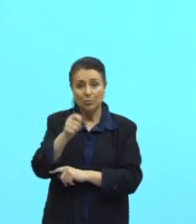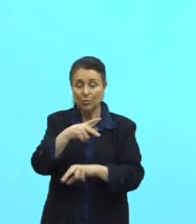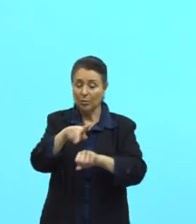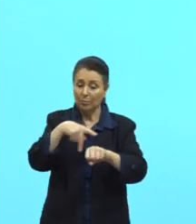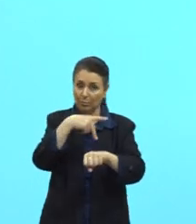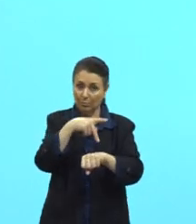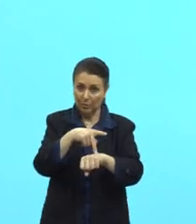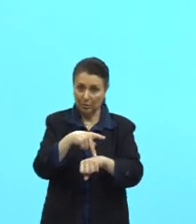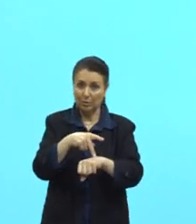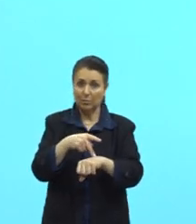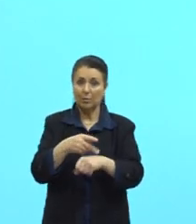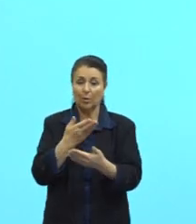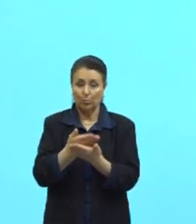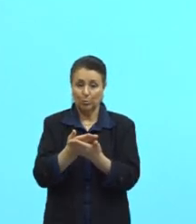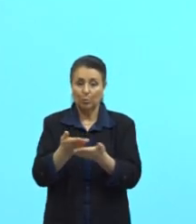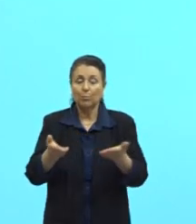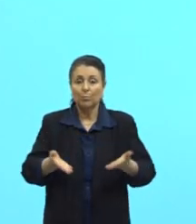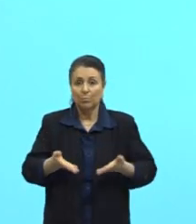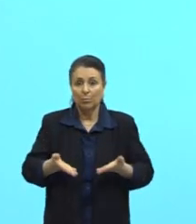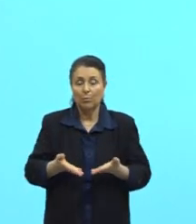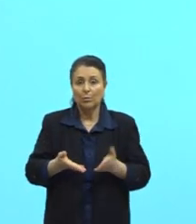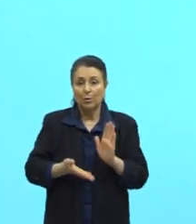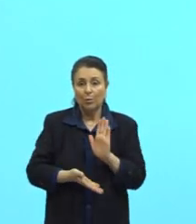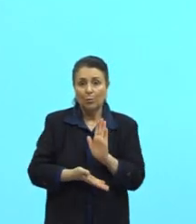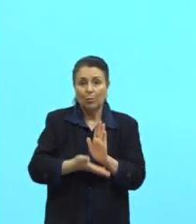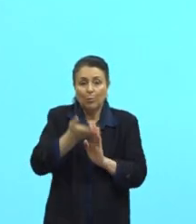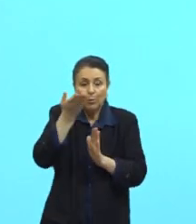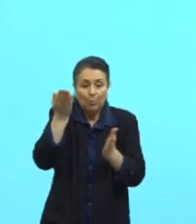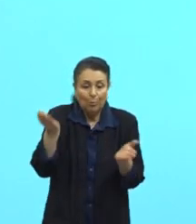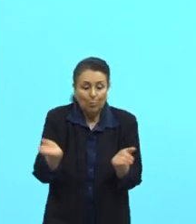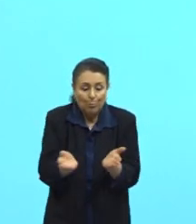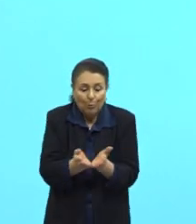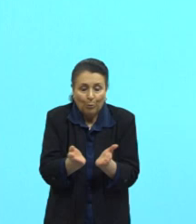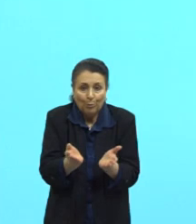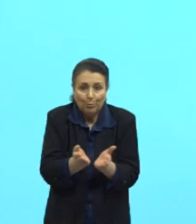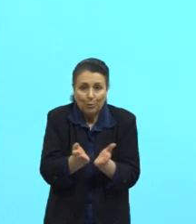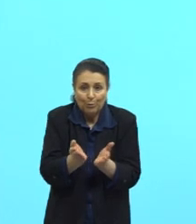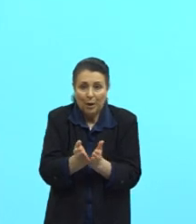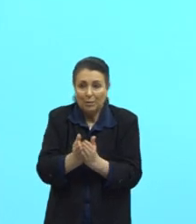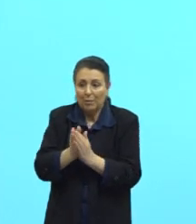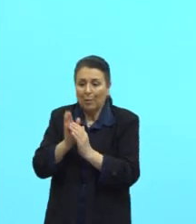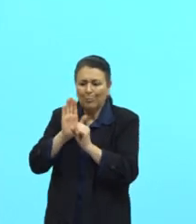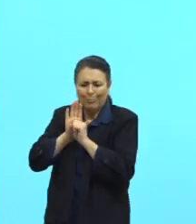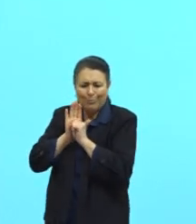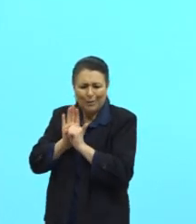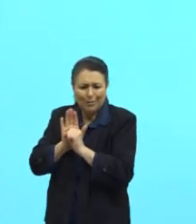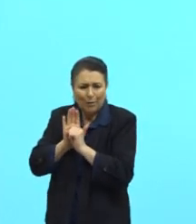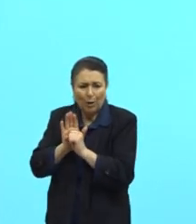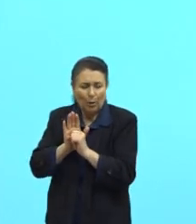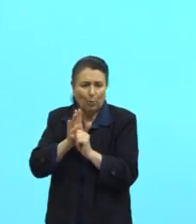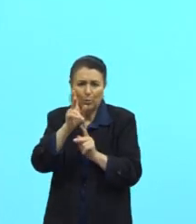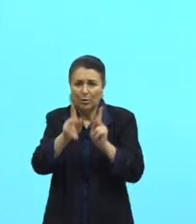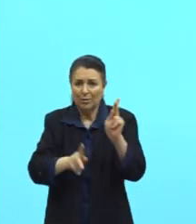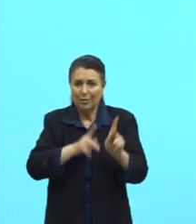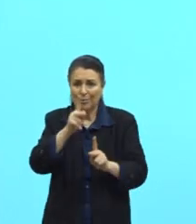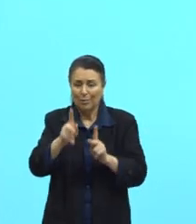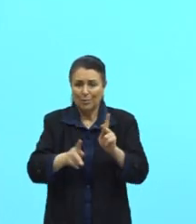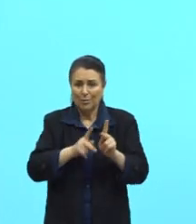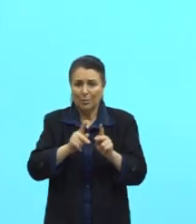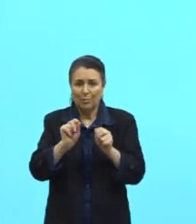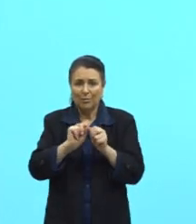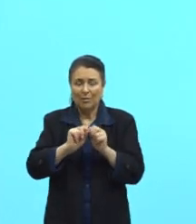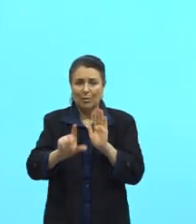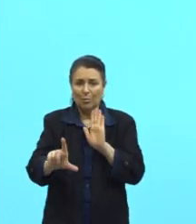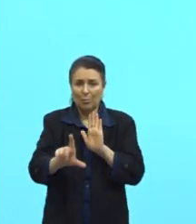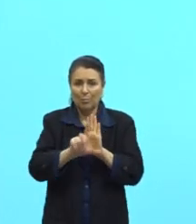que a gente acabou de ver na aula de hoje, o aumento da pobreza, né, pressão popular, então, que aprovasse uma lei